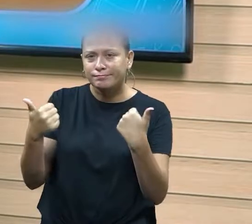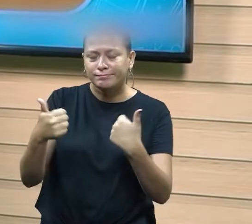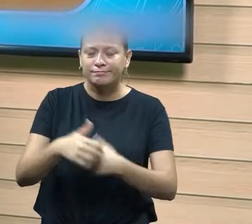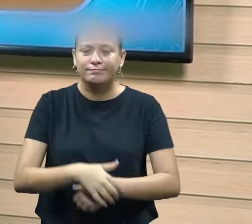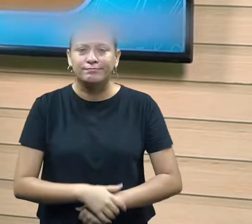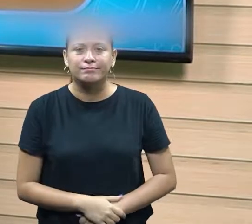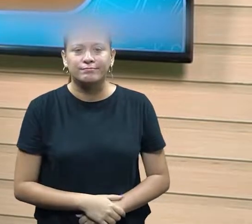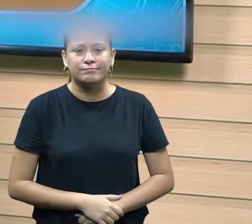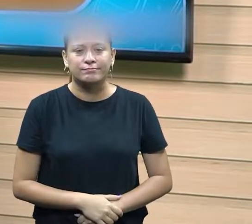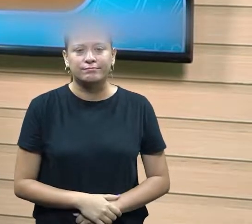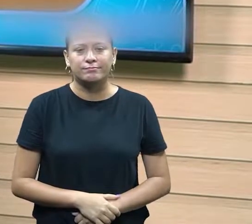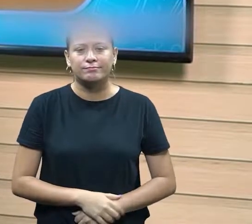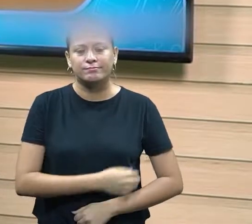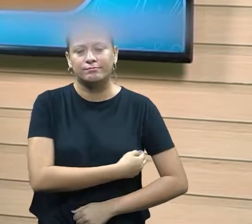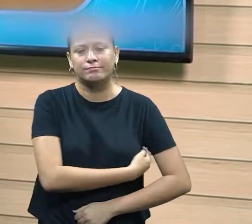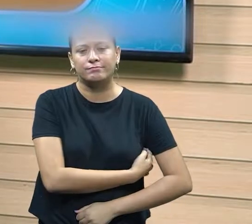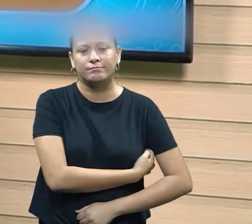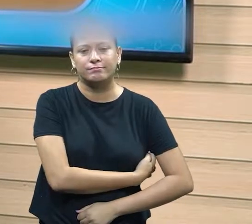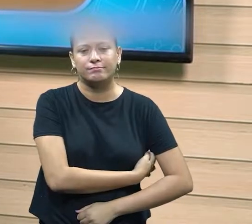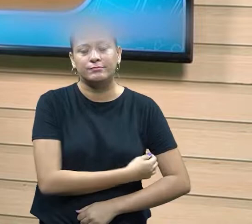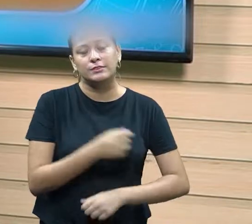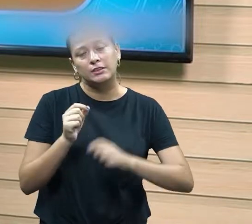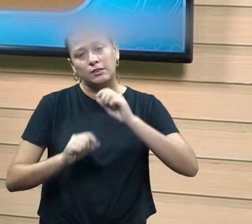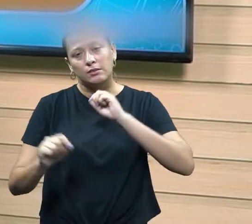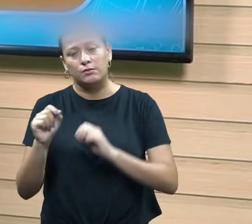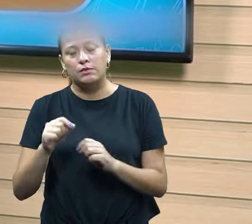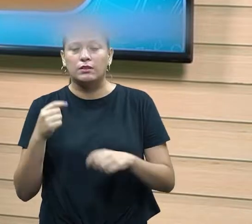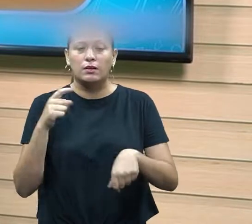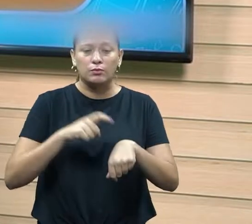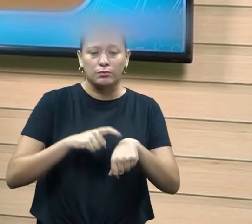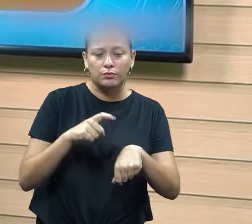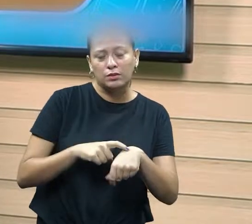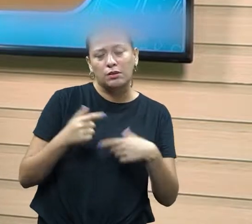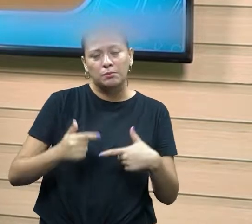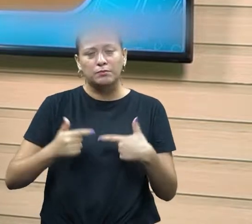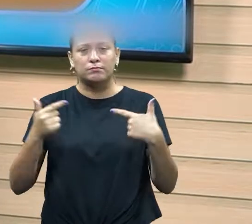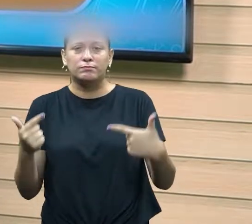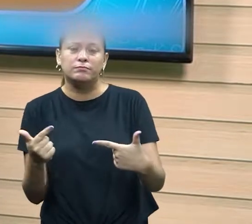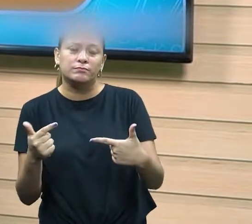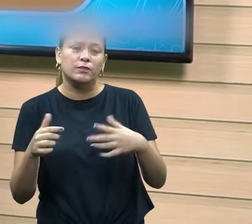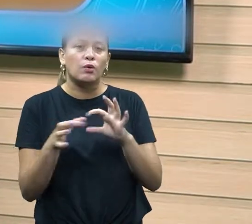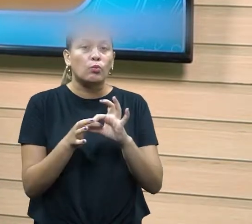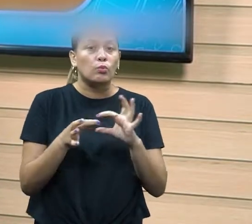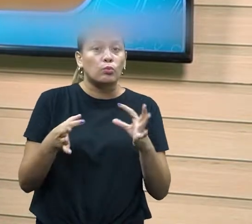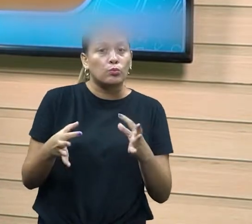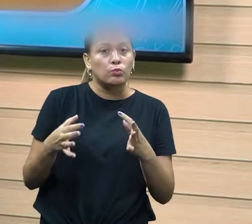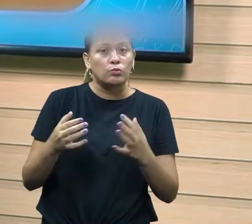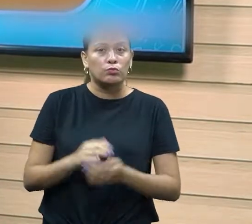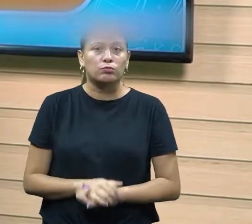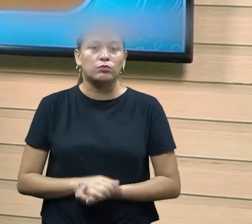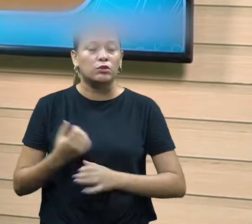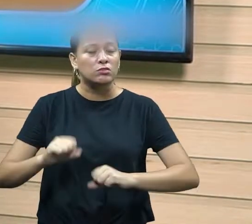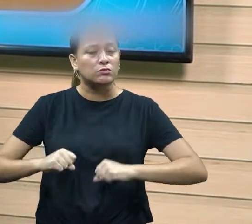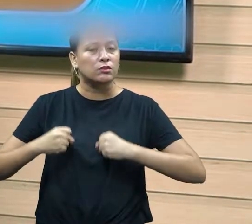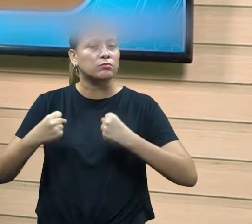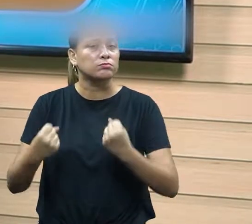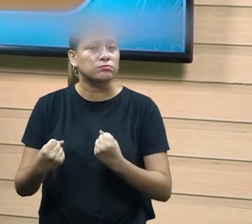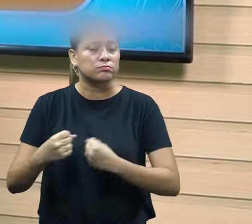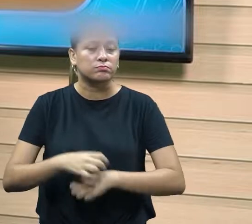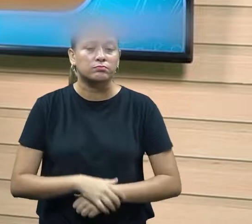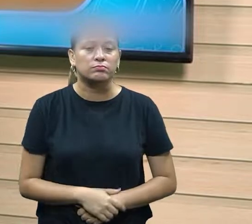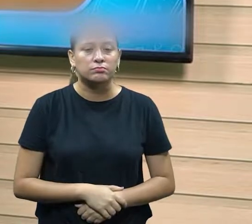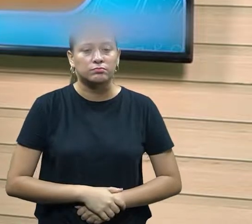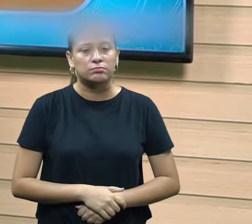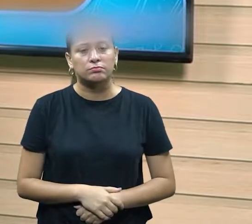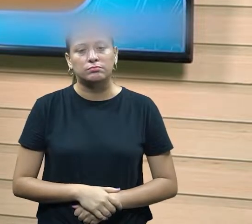é justamente é o preço é o tempo que está envolvido a disponibilidade e outros mais os elementos que vão fazer parte desse